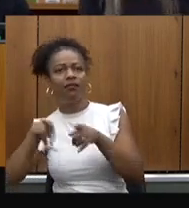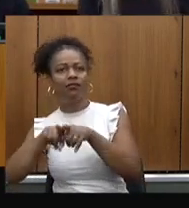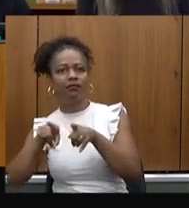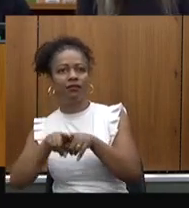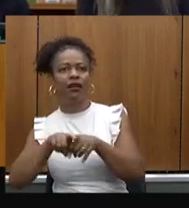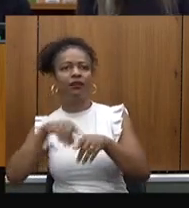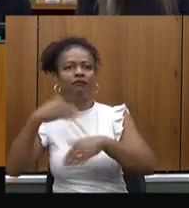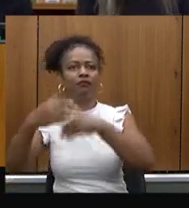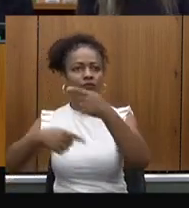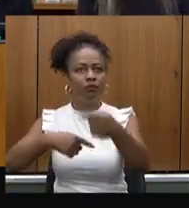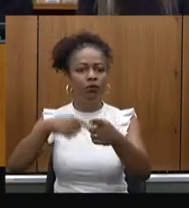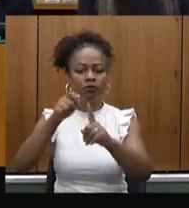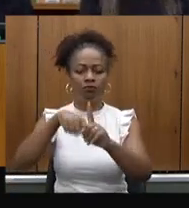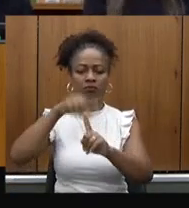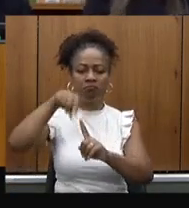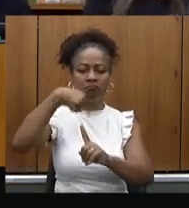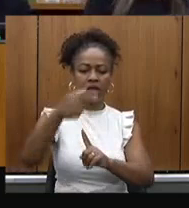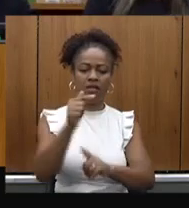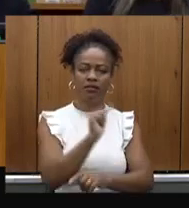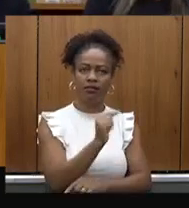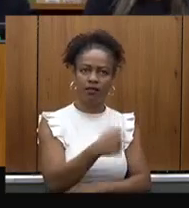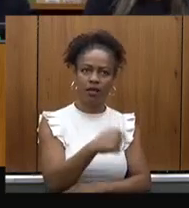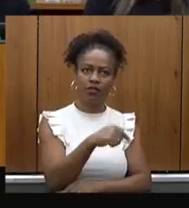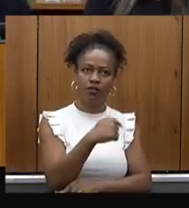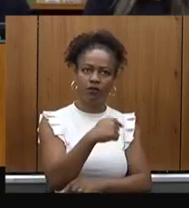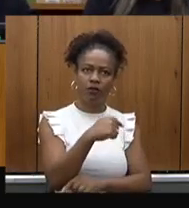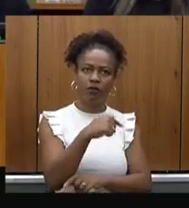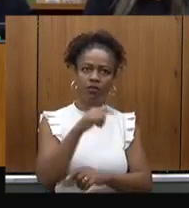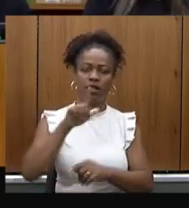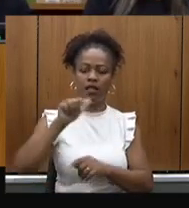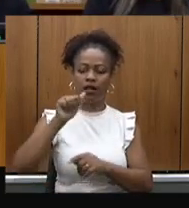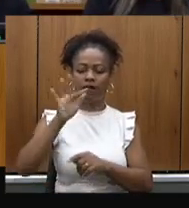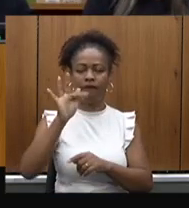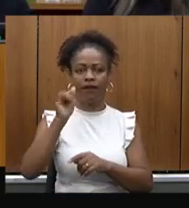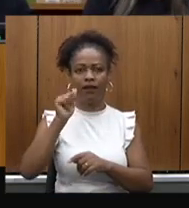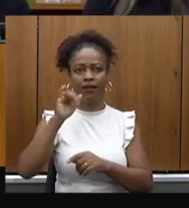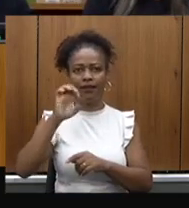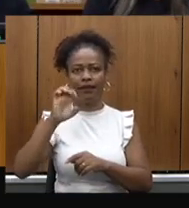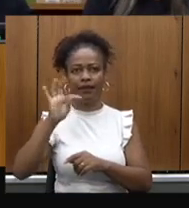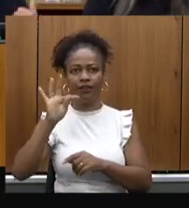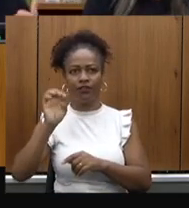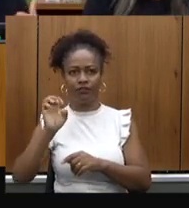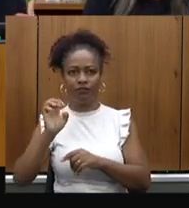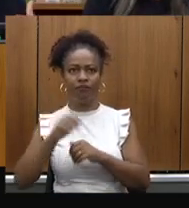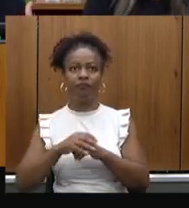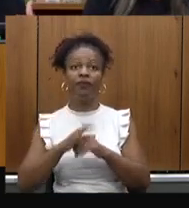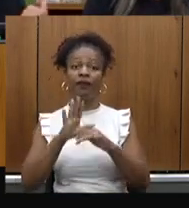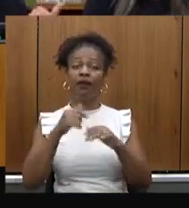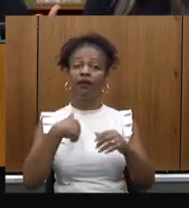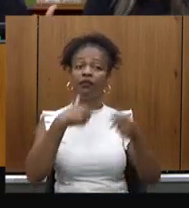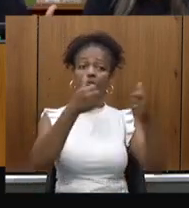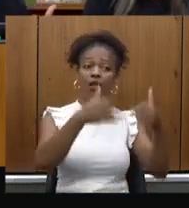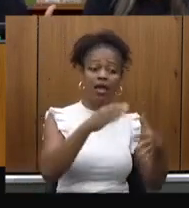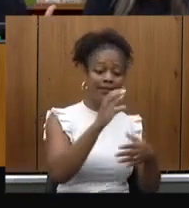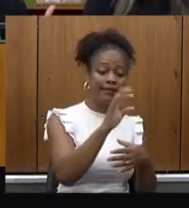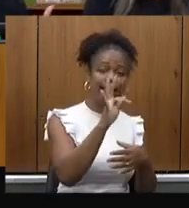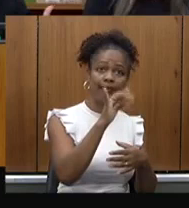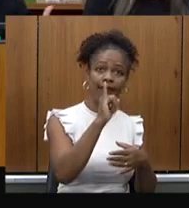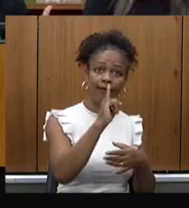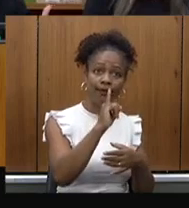Lagoas e Lafayette. Ou seja, estamos aí andando. E quando eu falei de legado de CTI no slide anterior,